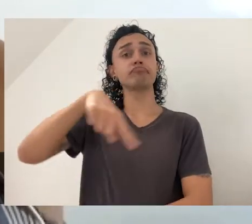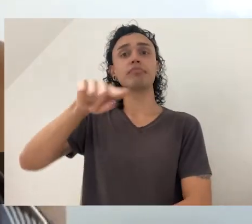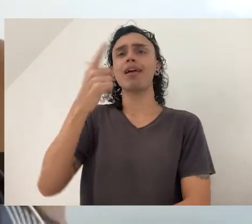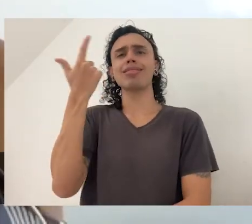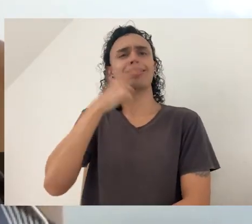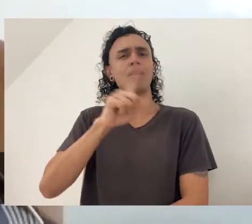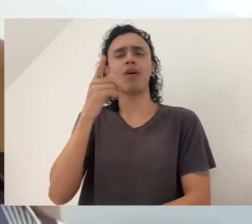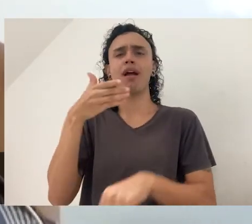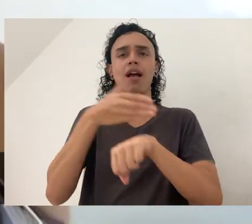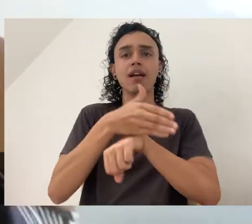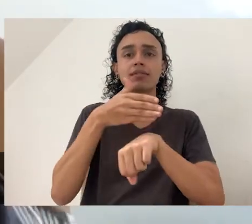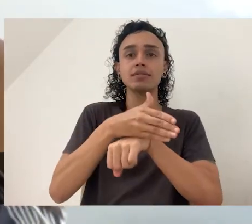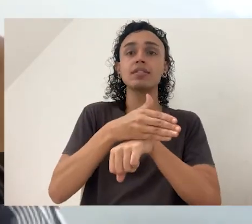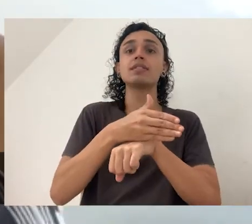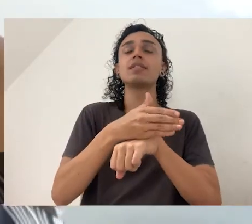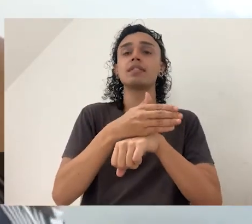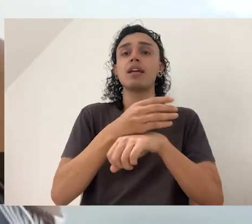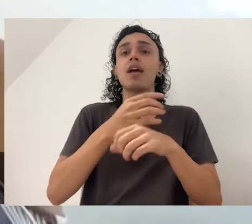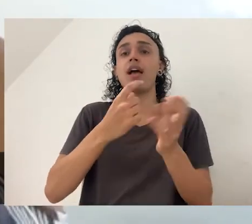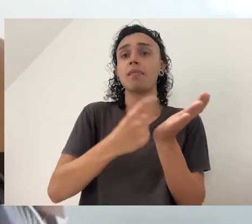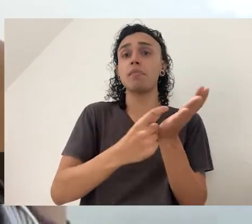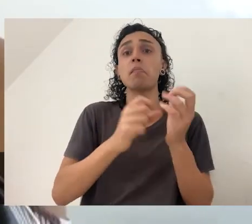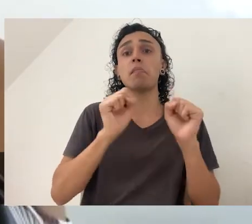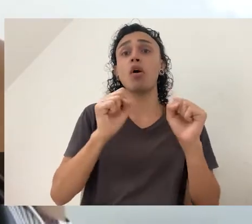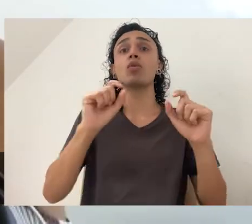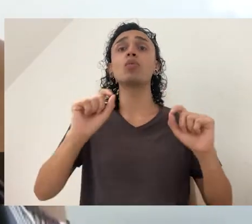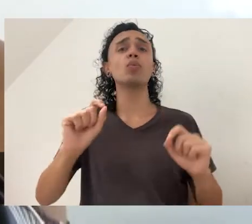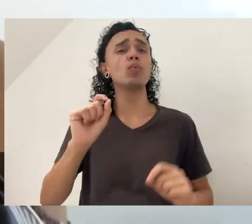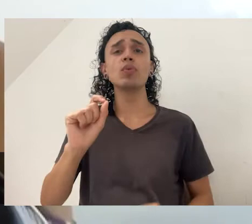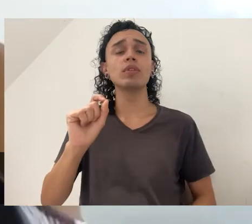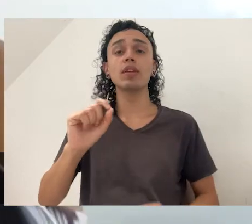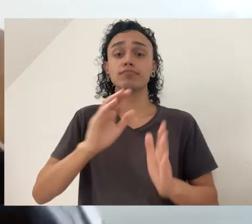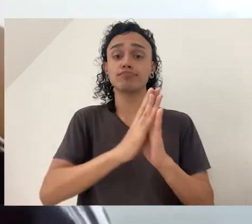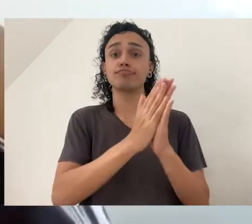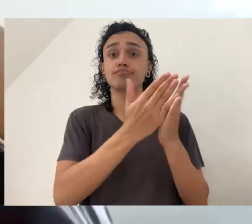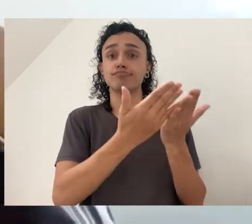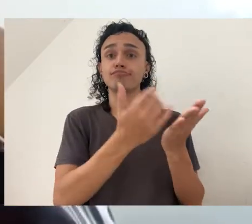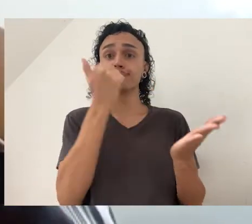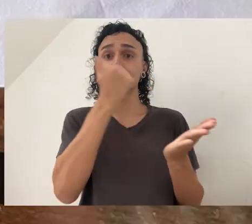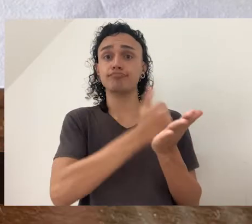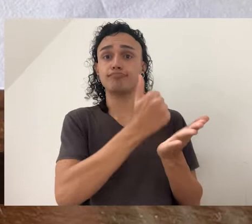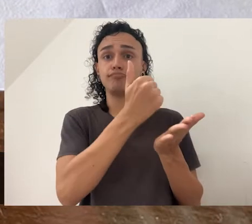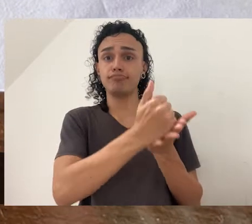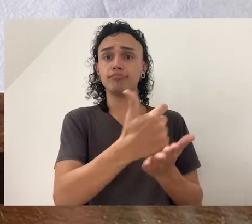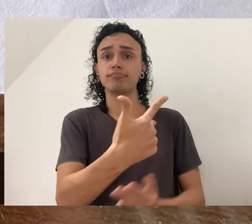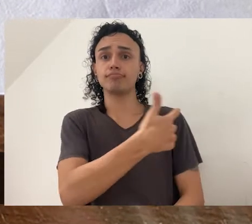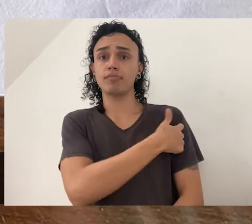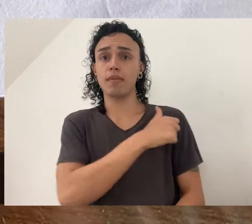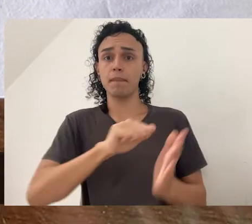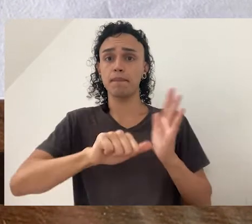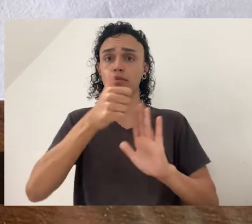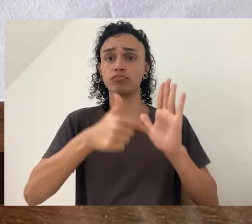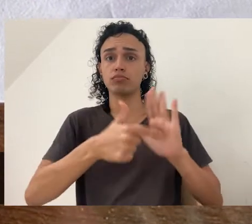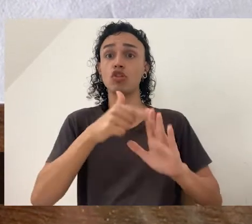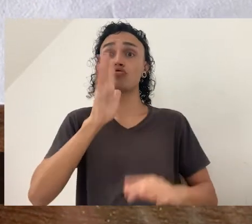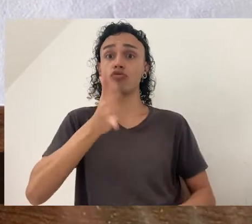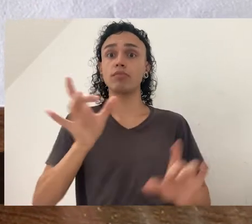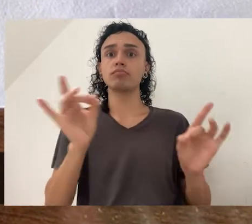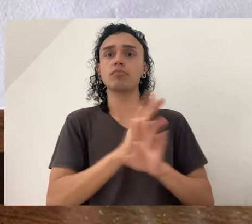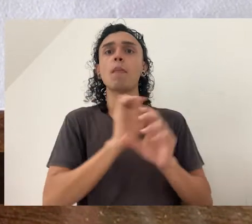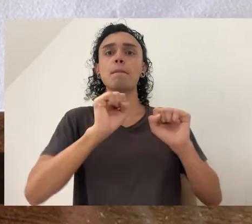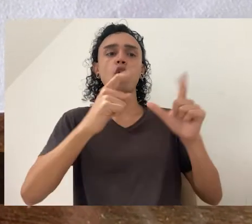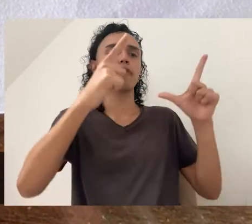consegue, pode muito bem fotografar a carteirinha de vacinação, com os dois comprovantes de